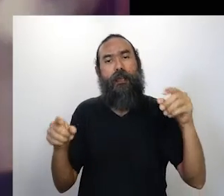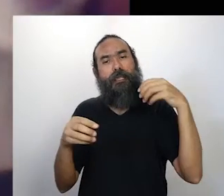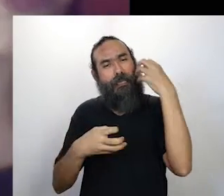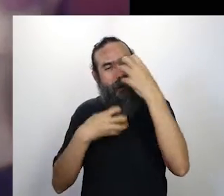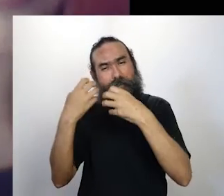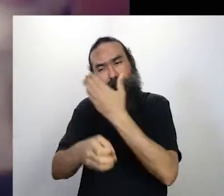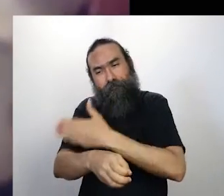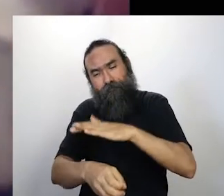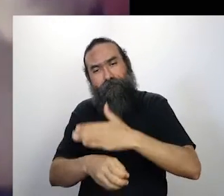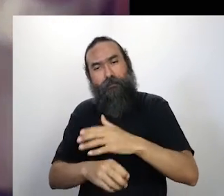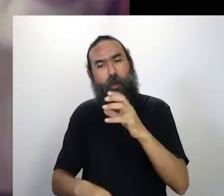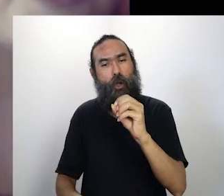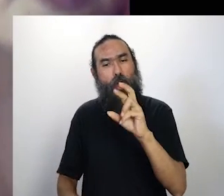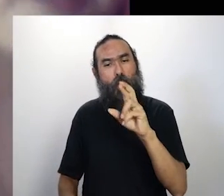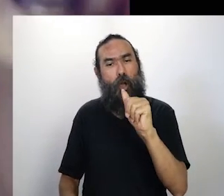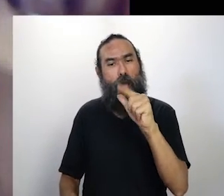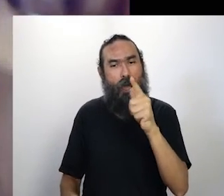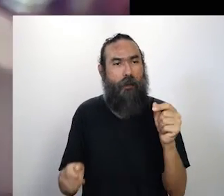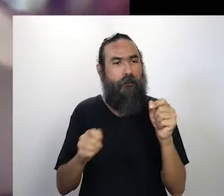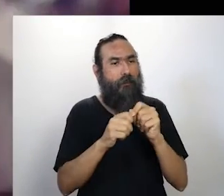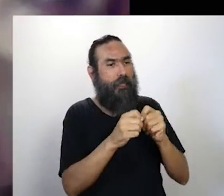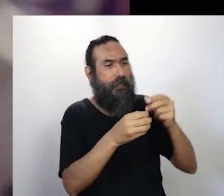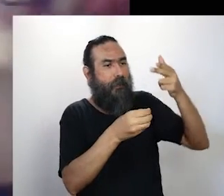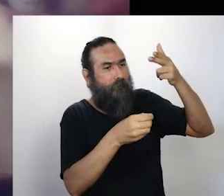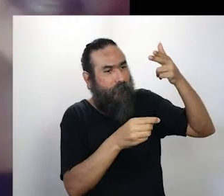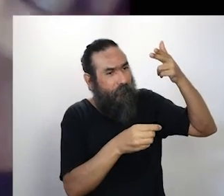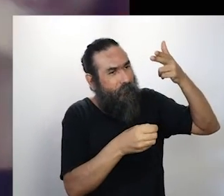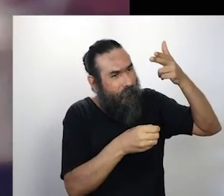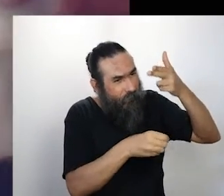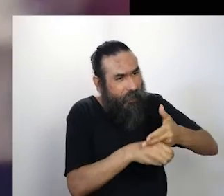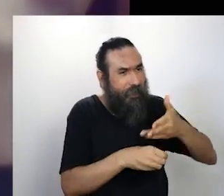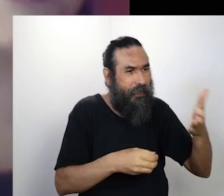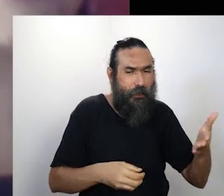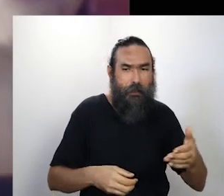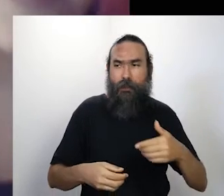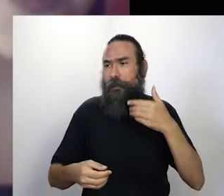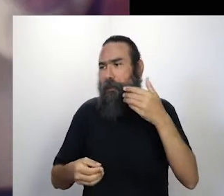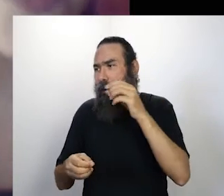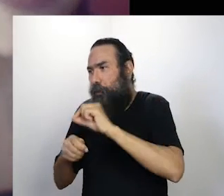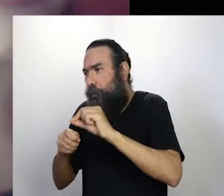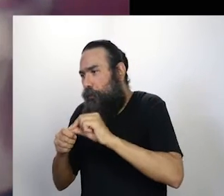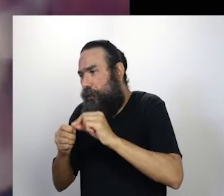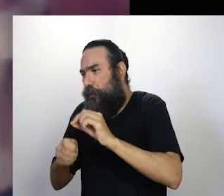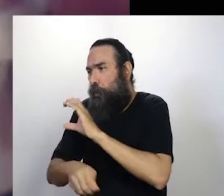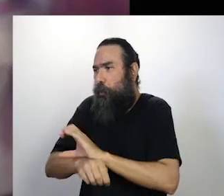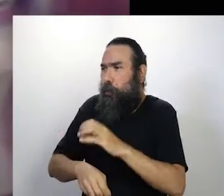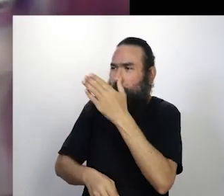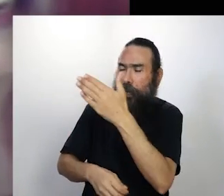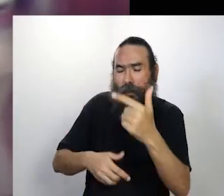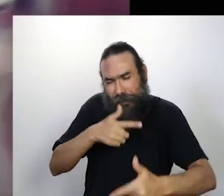gravando um vídeo aqui, dando um curso lá, e a gente vai meio que rebolando para conseguir